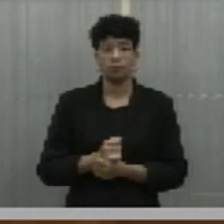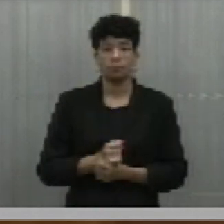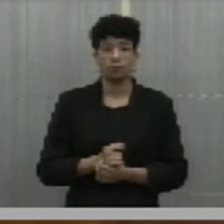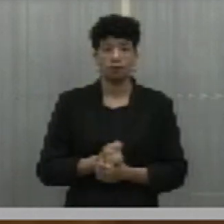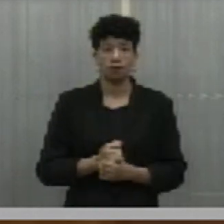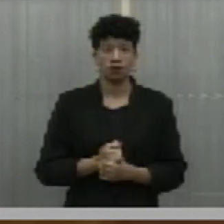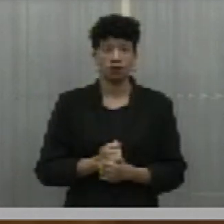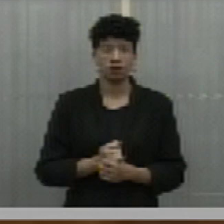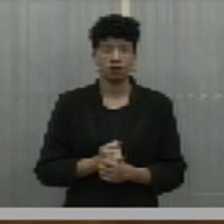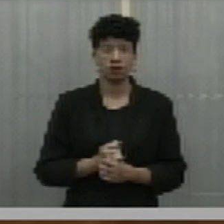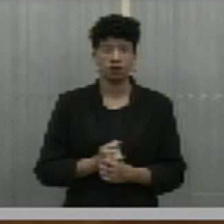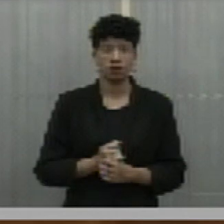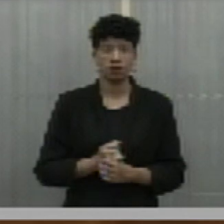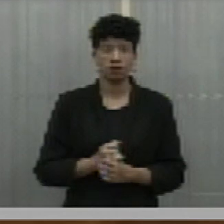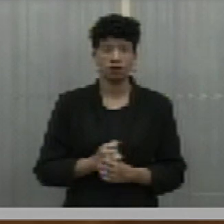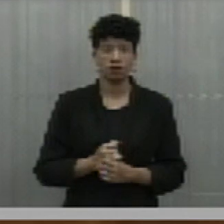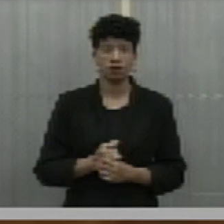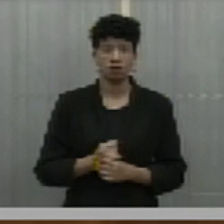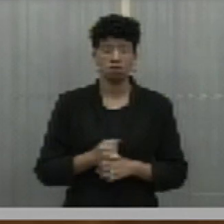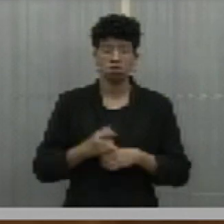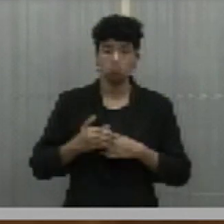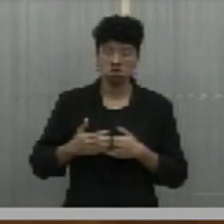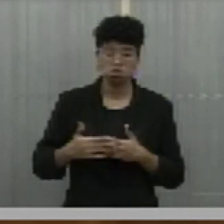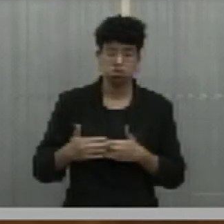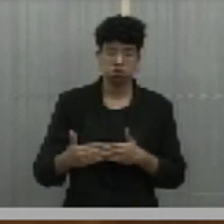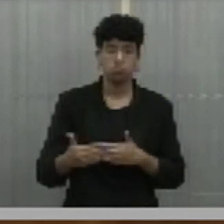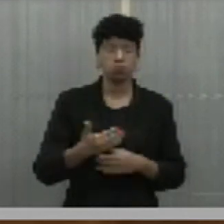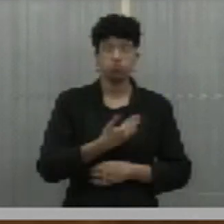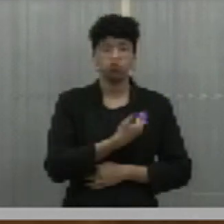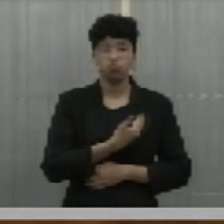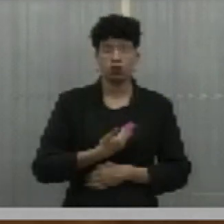Logo em seguida, ainda no âmbito do governo federal,